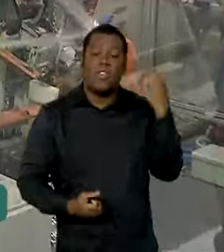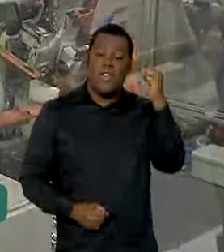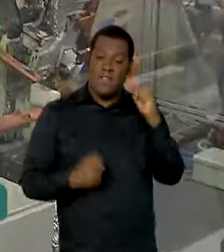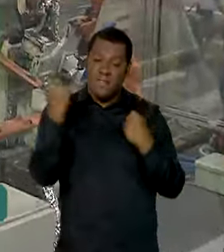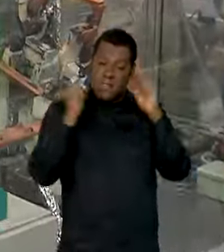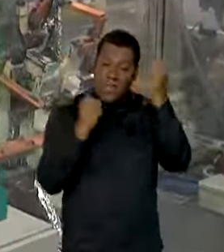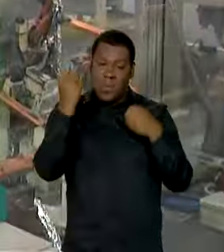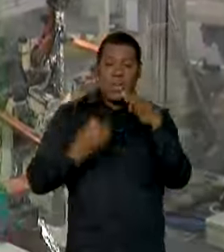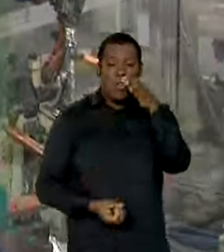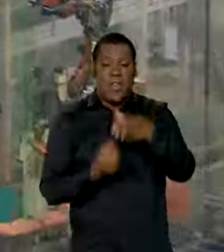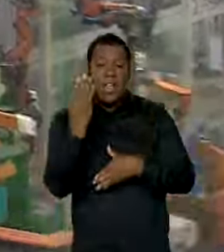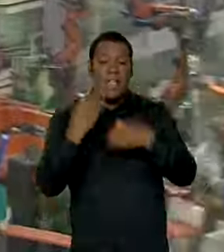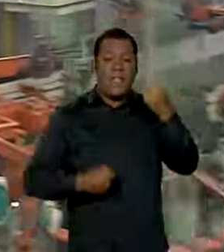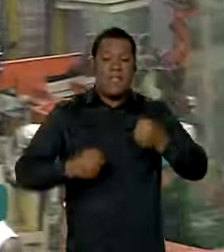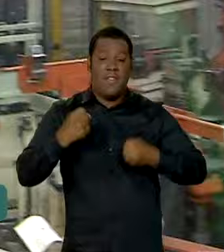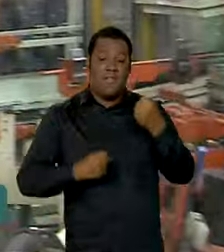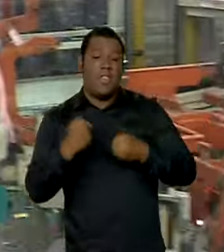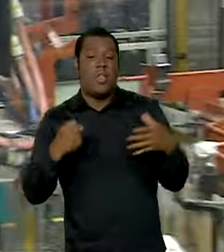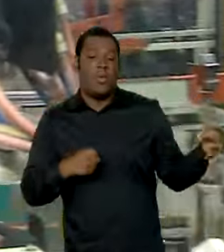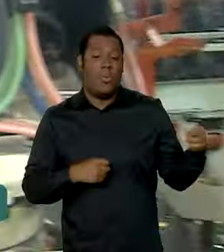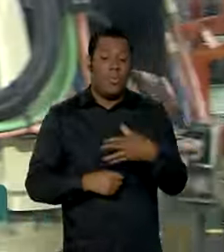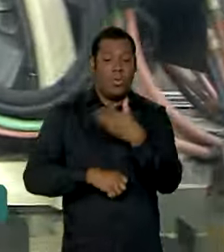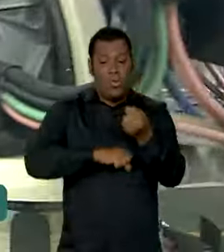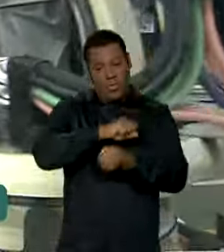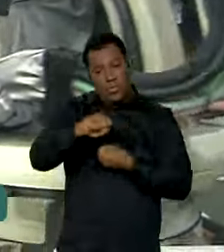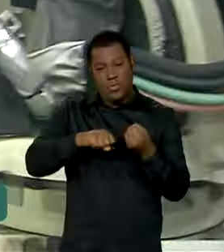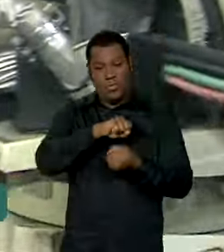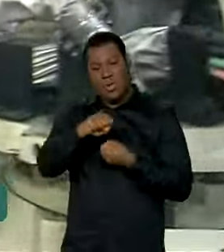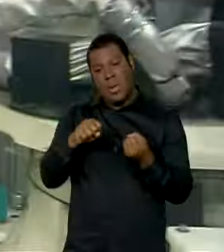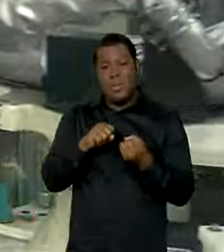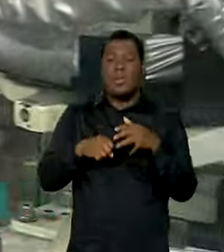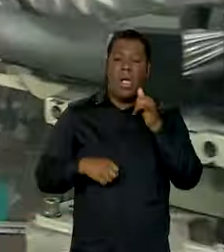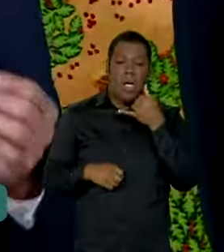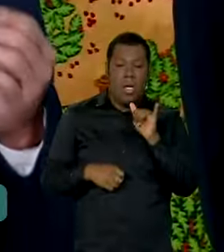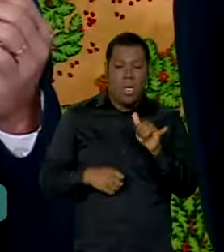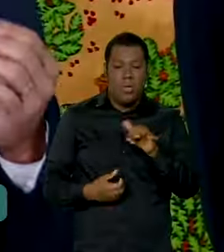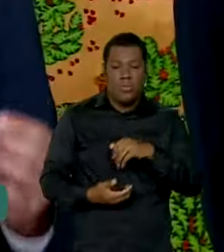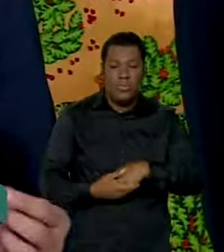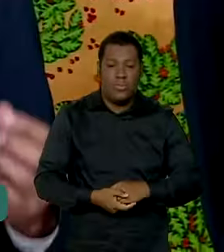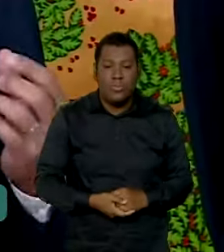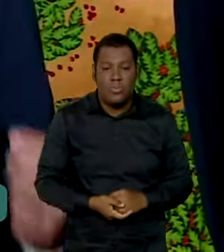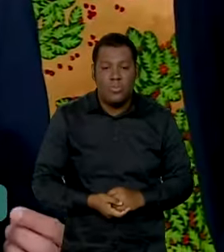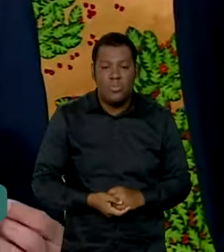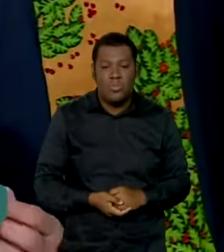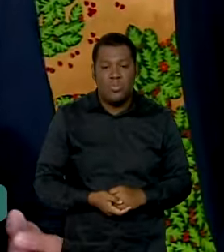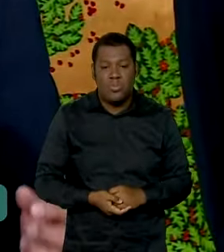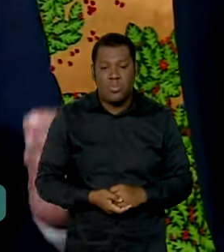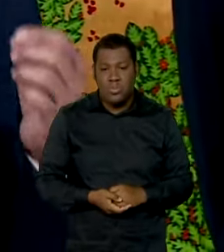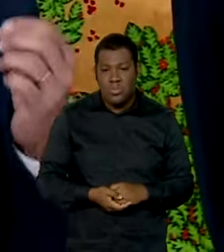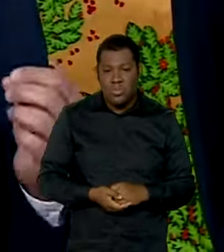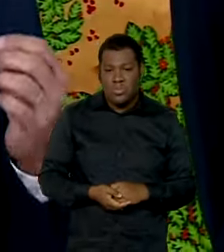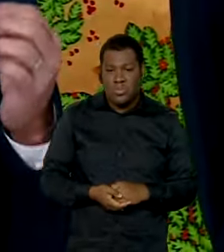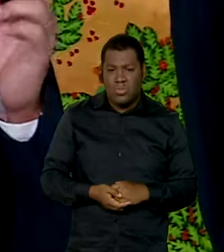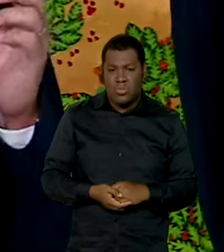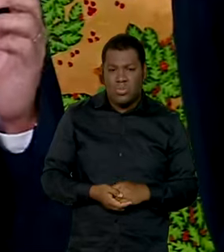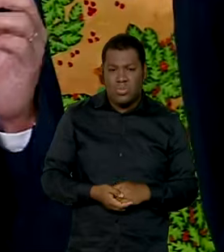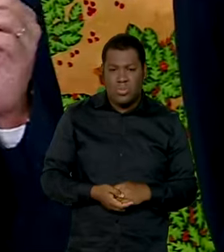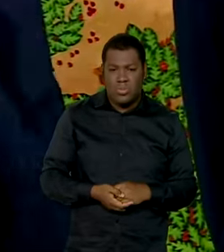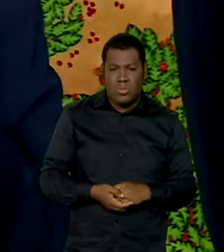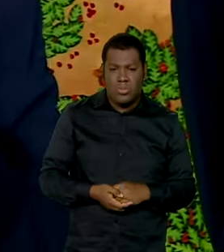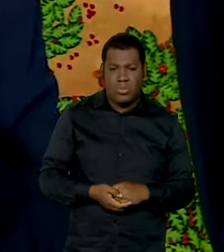ambientalmente adaptados e que usem formas sustentáveis de energia. A partir do momento da